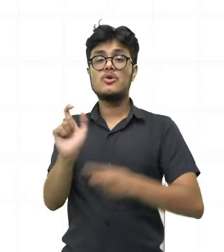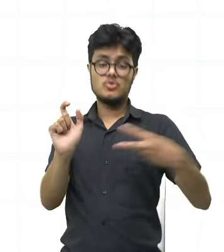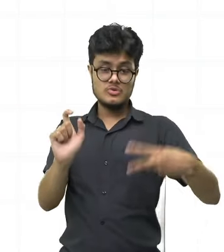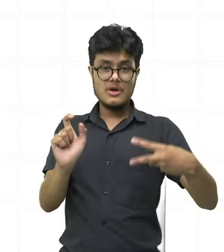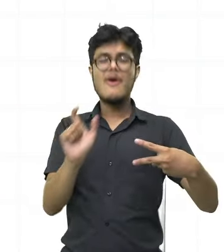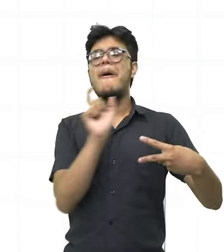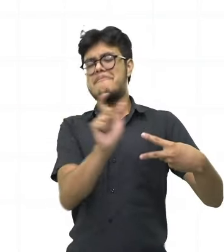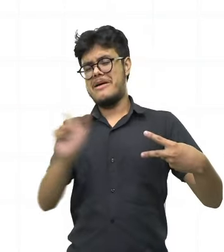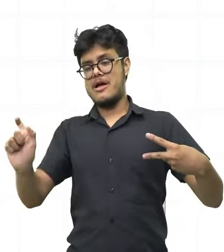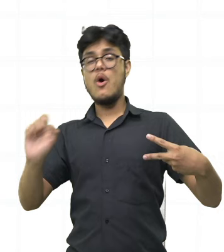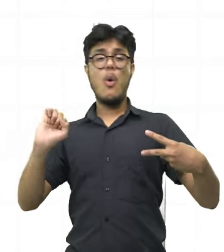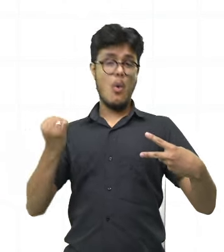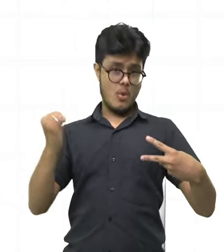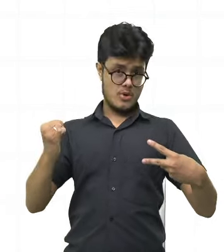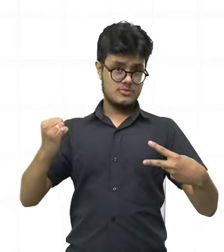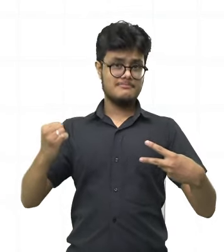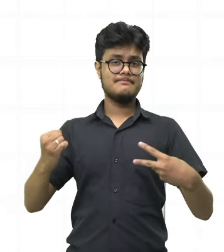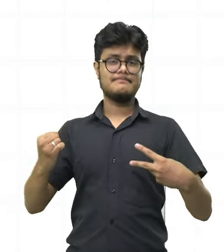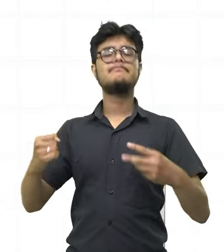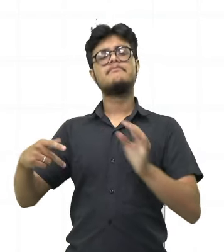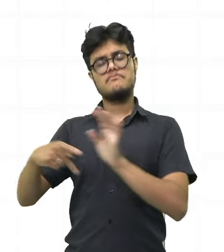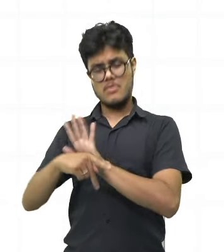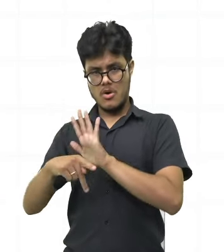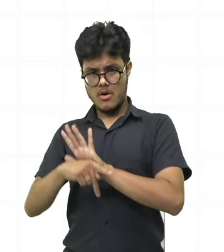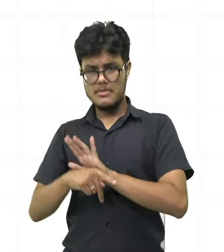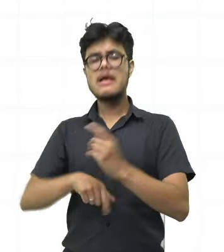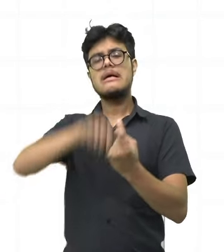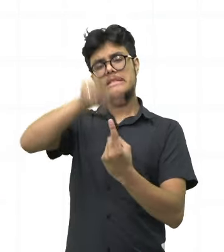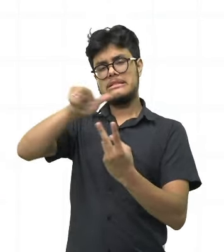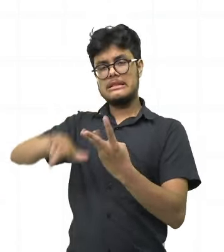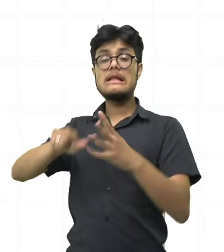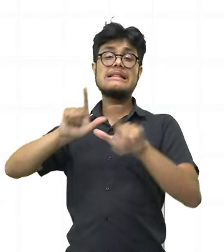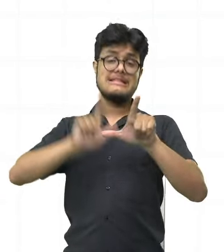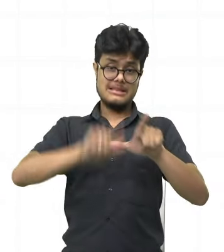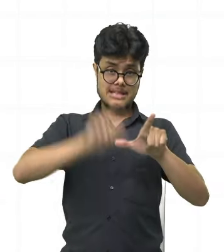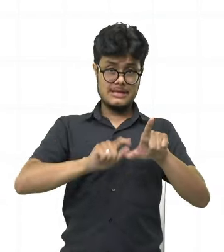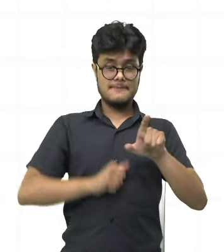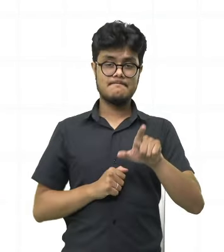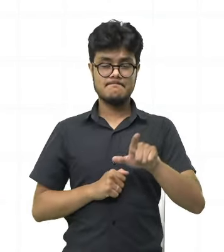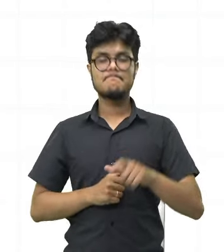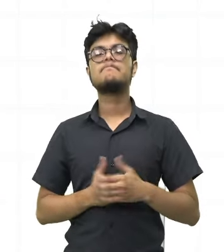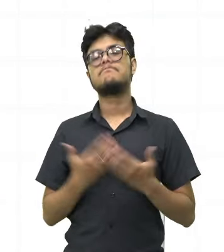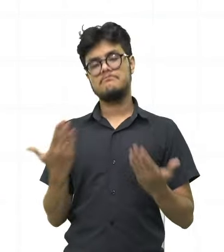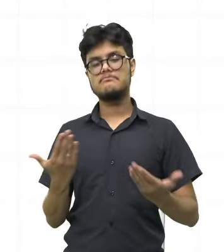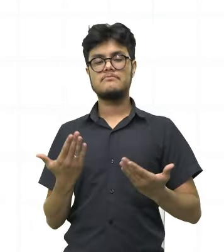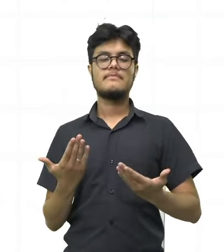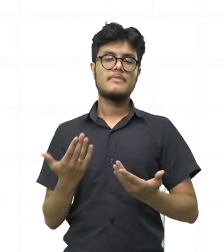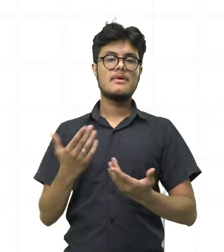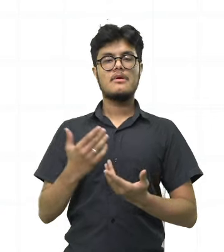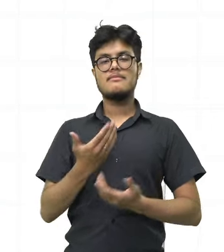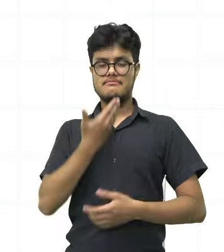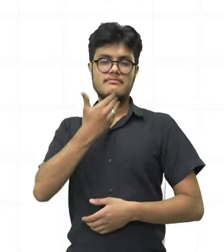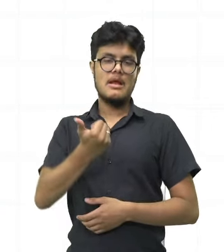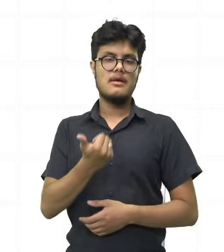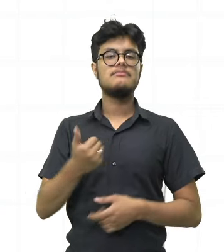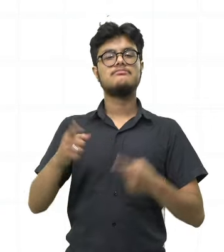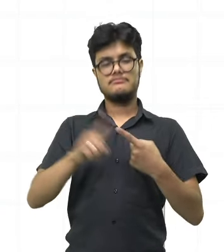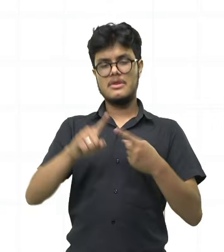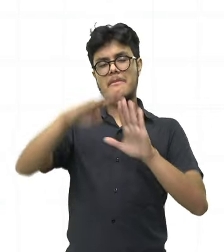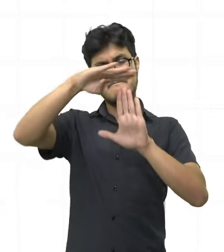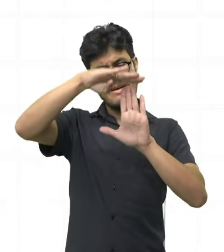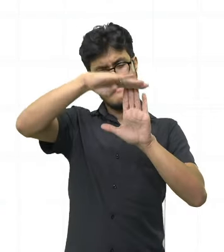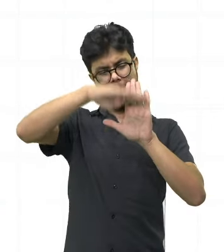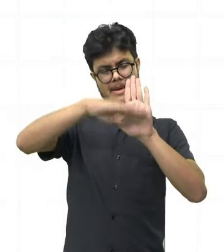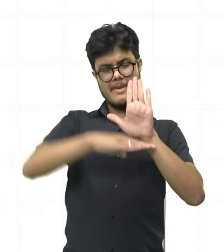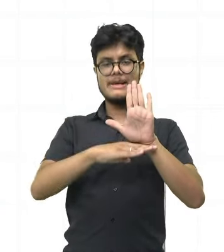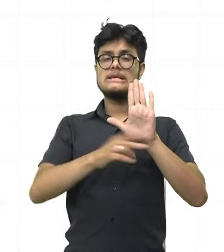segundo verso também vai ter oito sílabas poéticas e assim por diante. Porque eu decidi colocar como versos regulares,